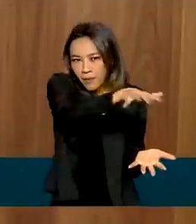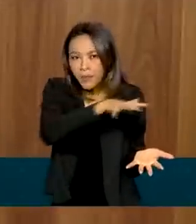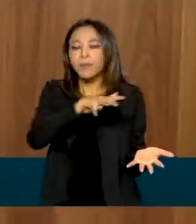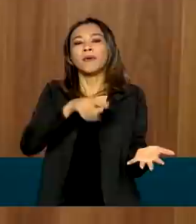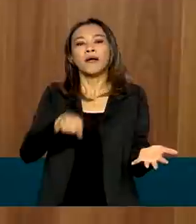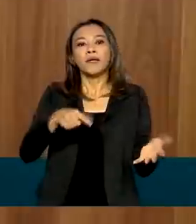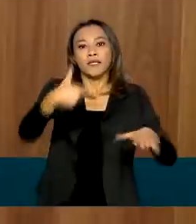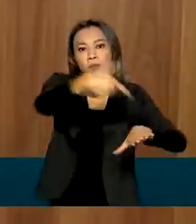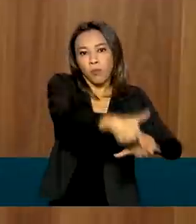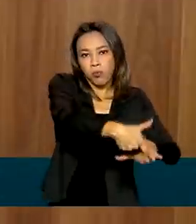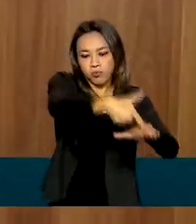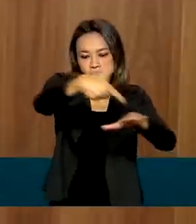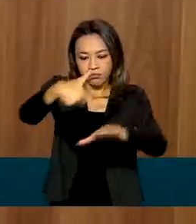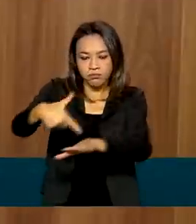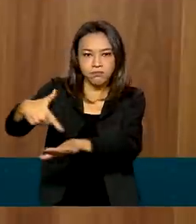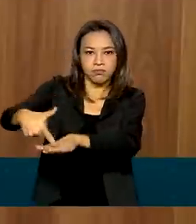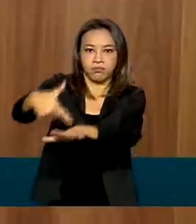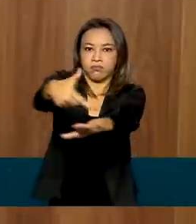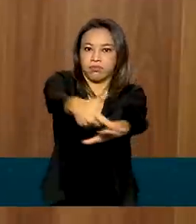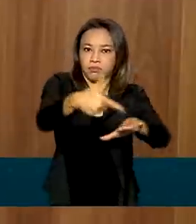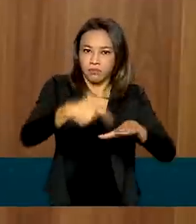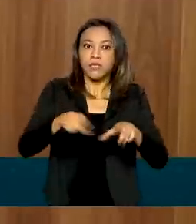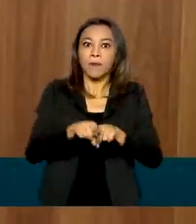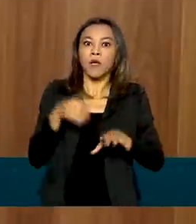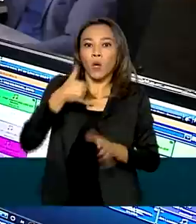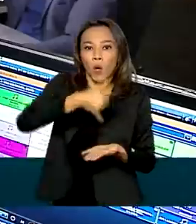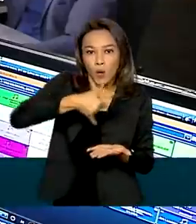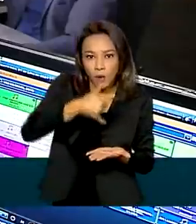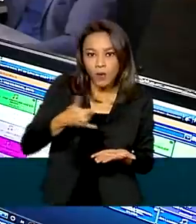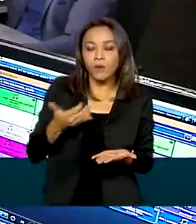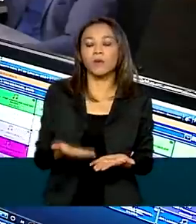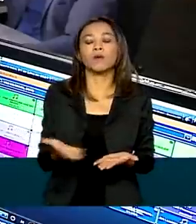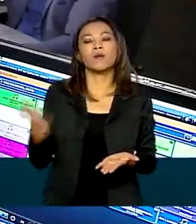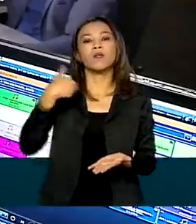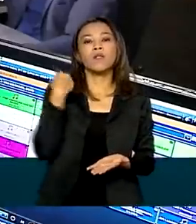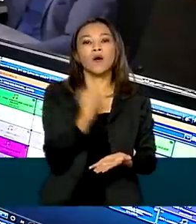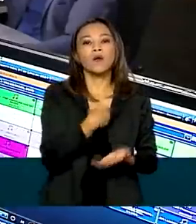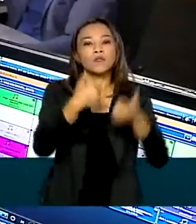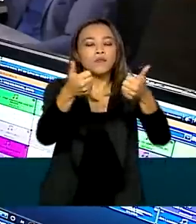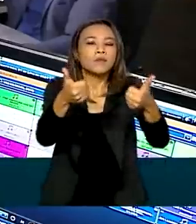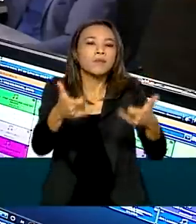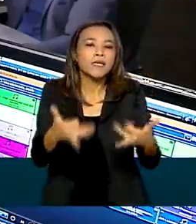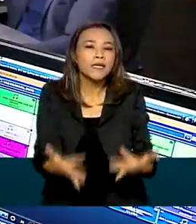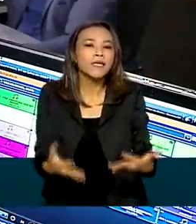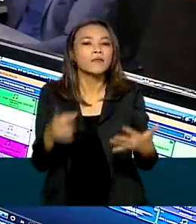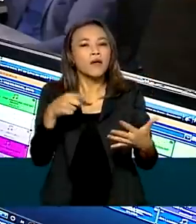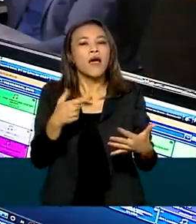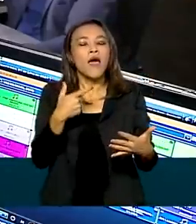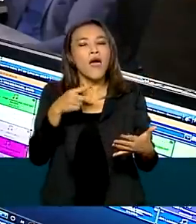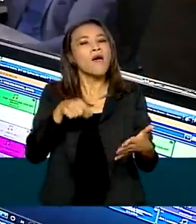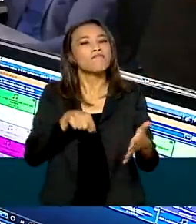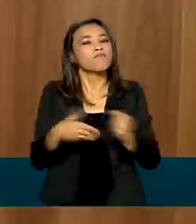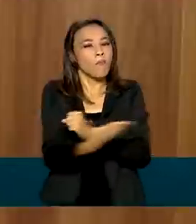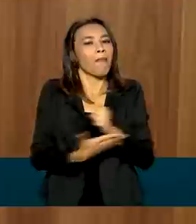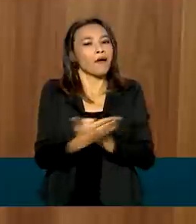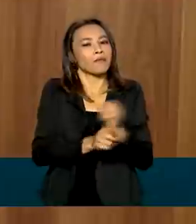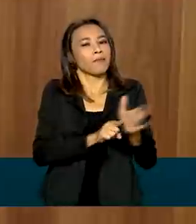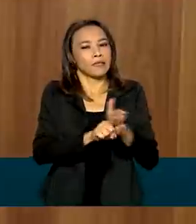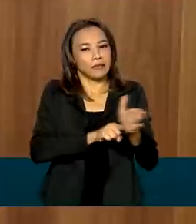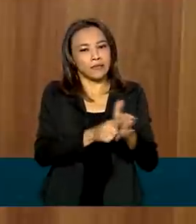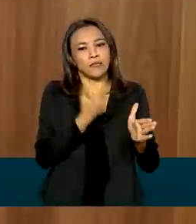plataformas e produção do óleo. A gente está falando aqui em uma estimativa com base em dados recentes ou